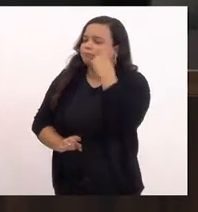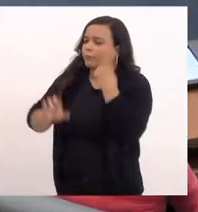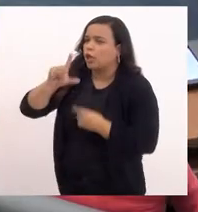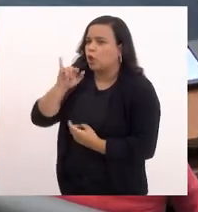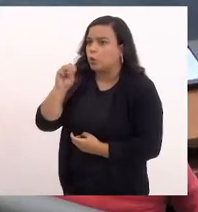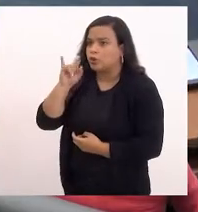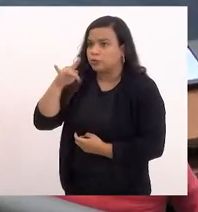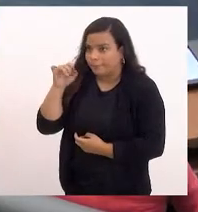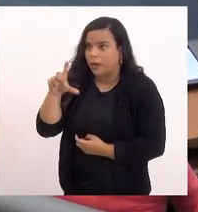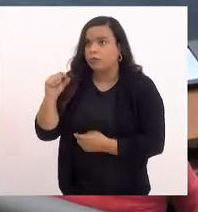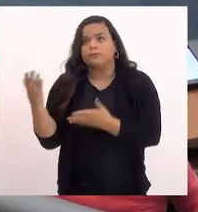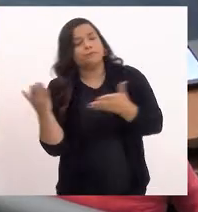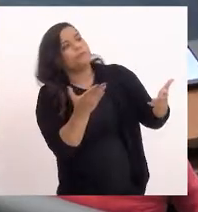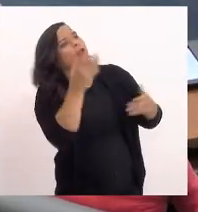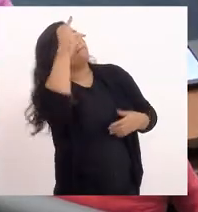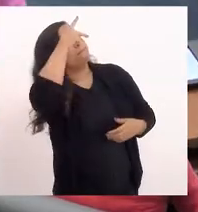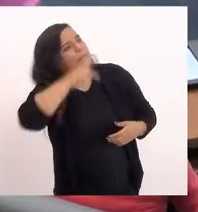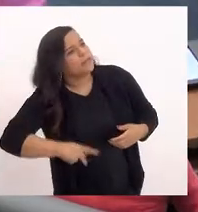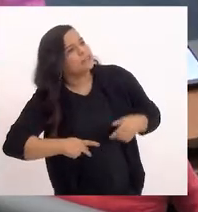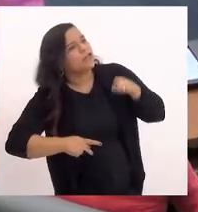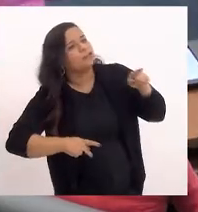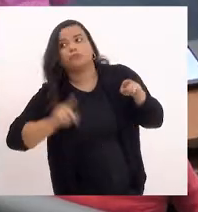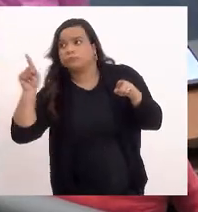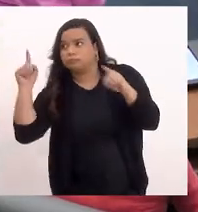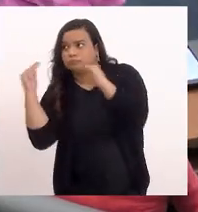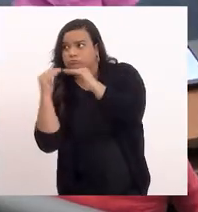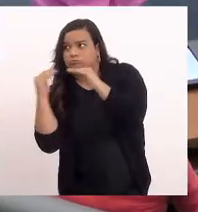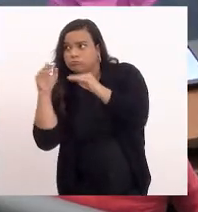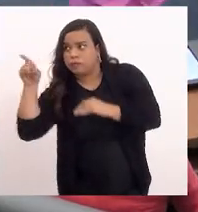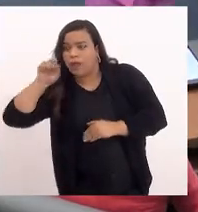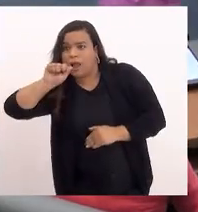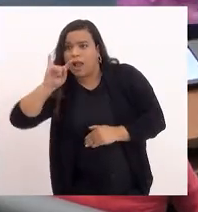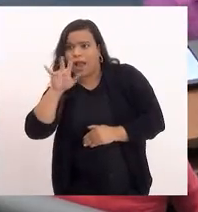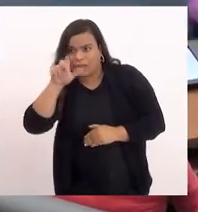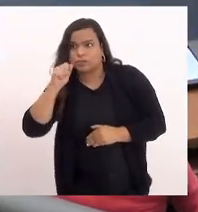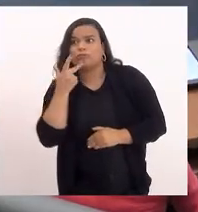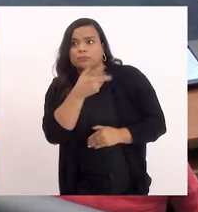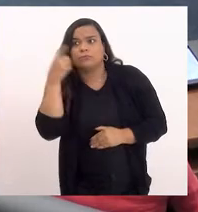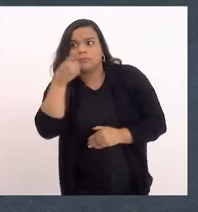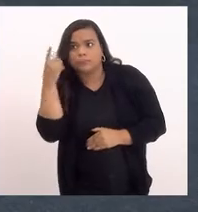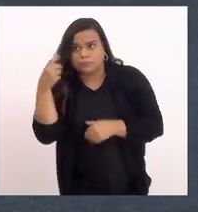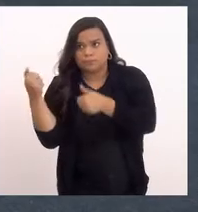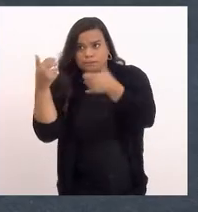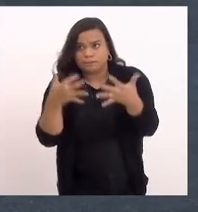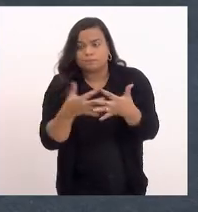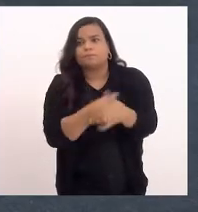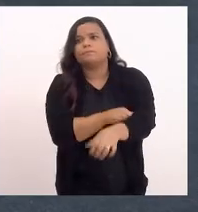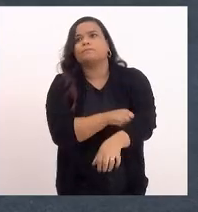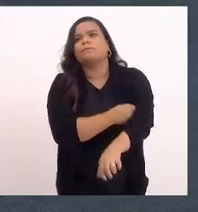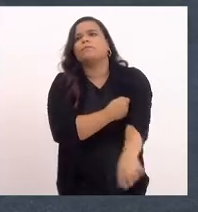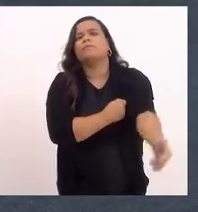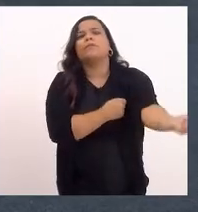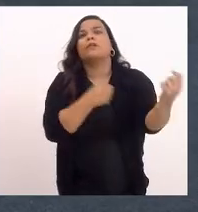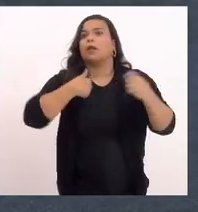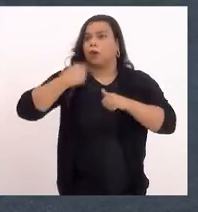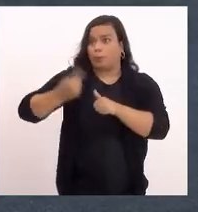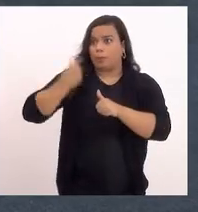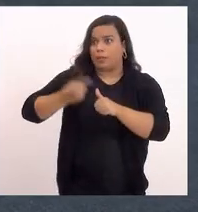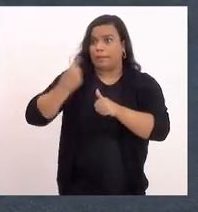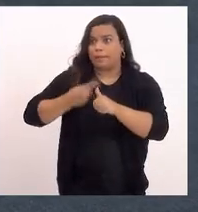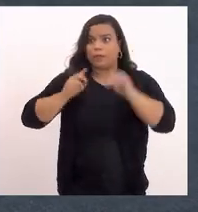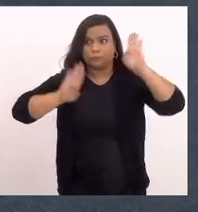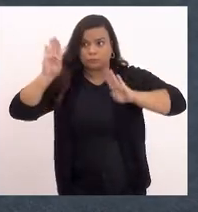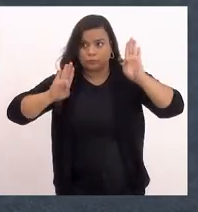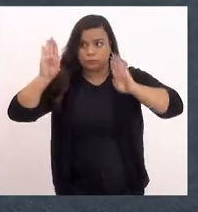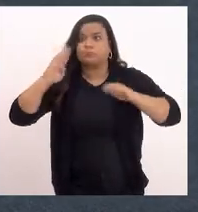Presidente, muito na linha que o deputado Atila Nunes abordou, no meu primeiro mandato nessa